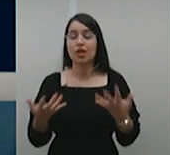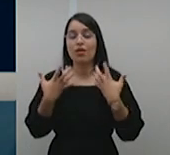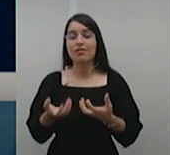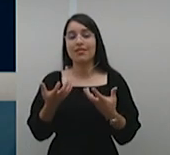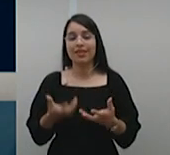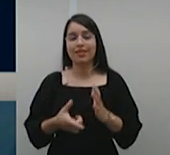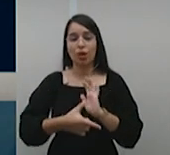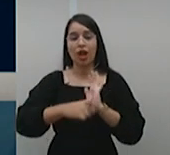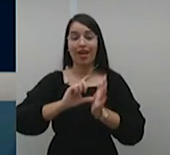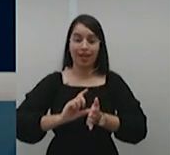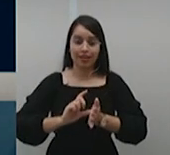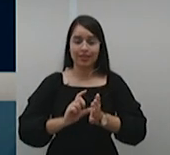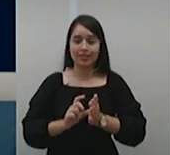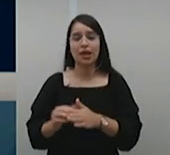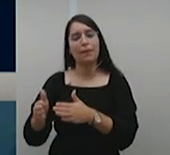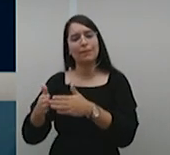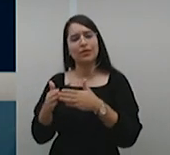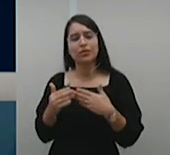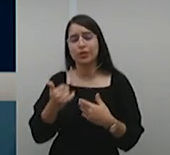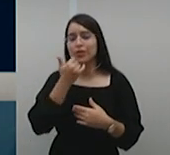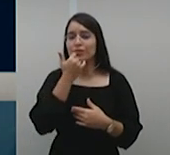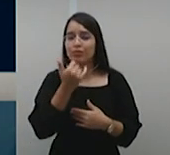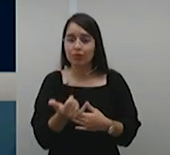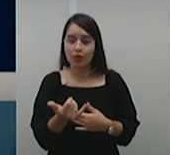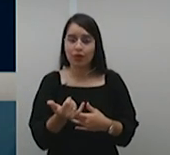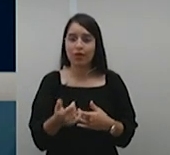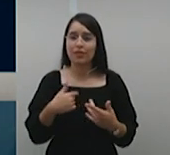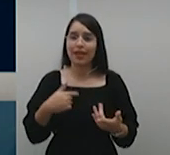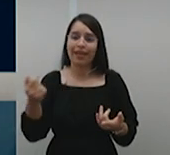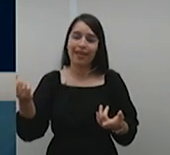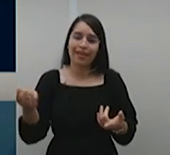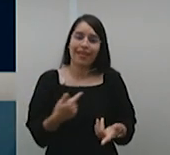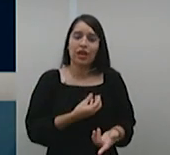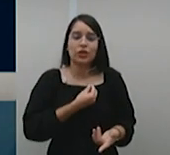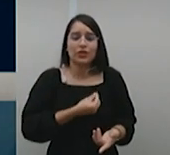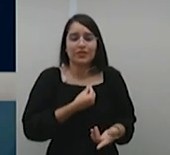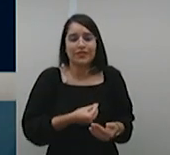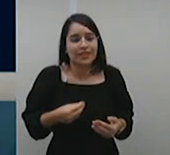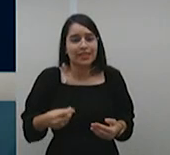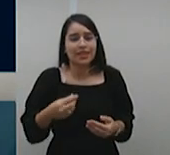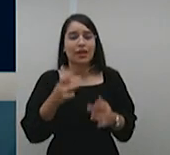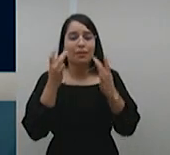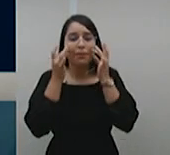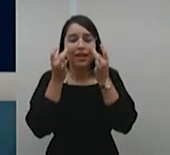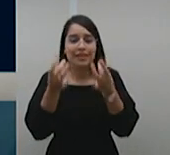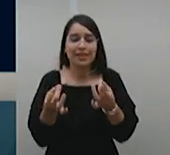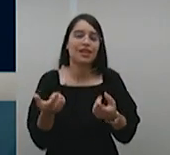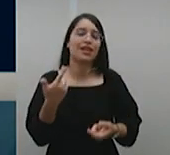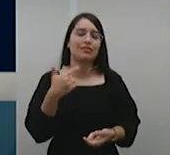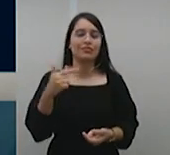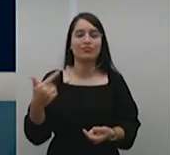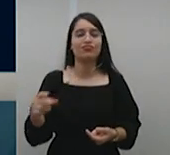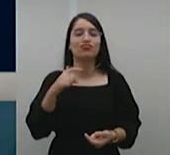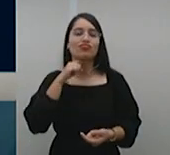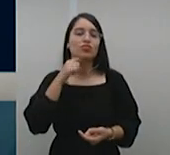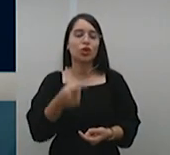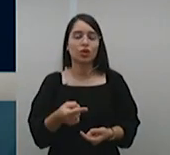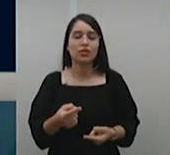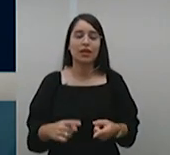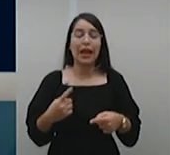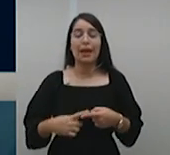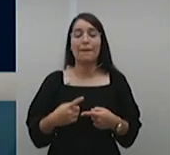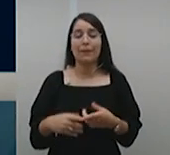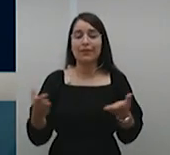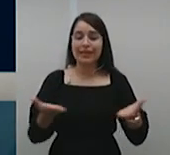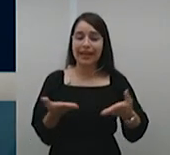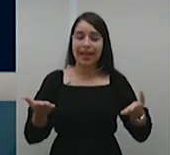pedir escusas por não participar presencialmente dessa sessão, pois neste momento eu estou em